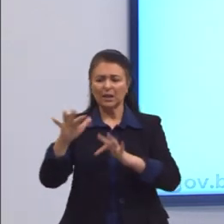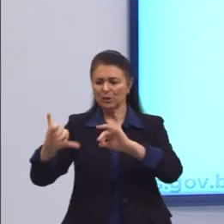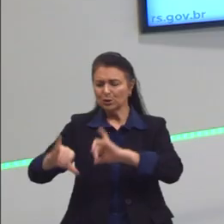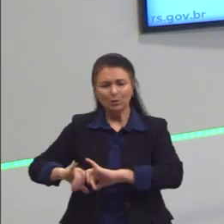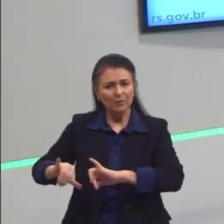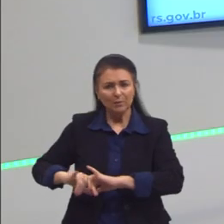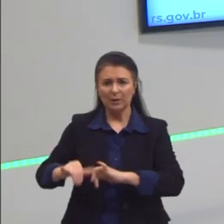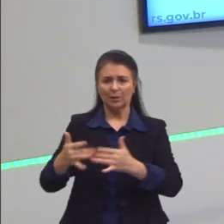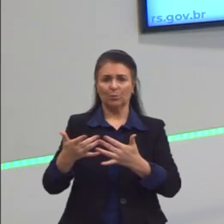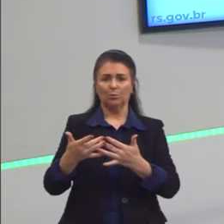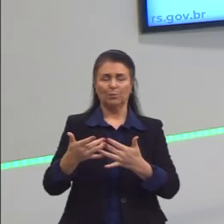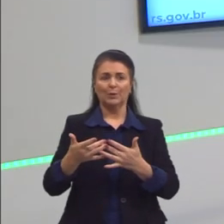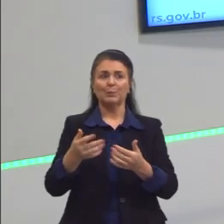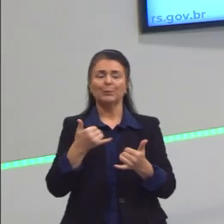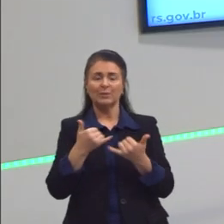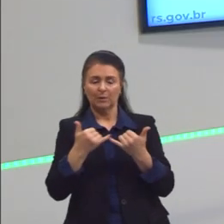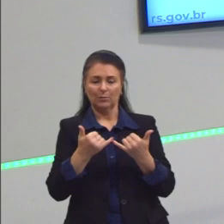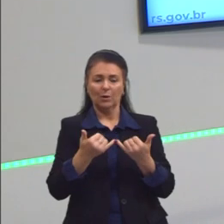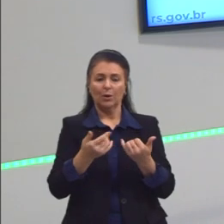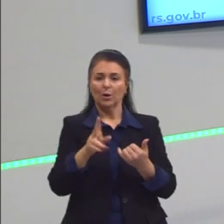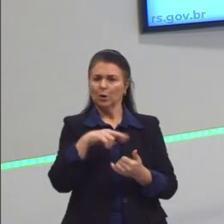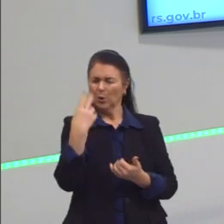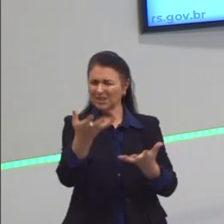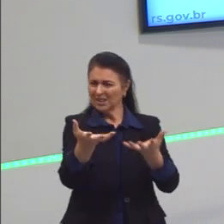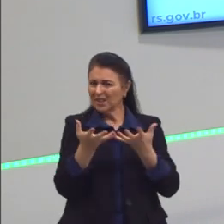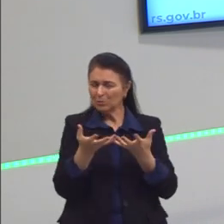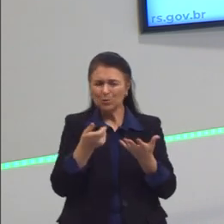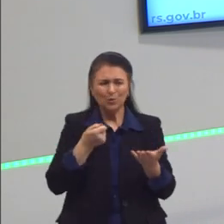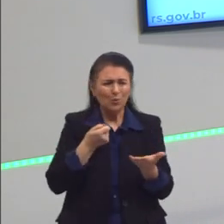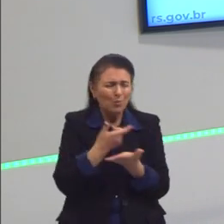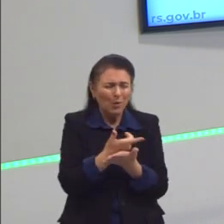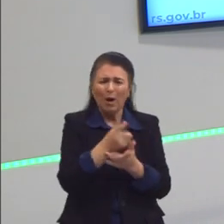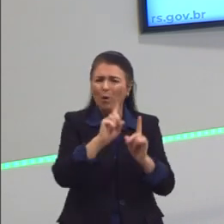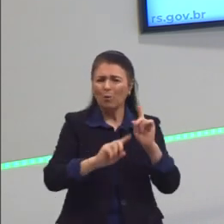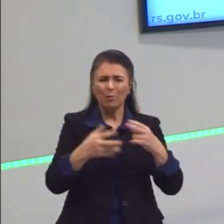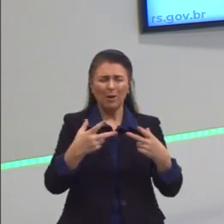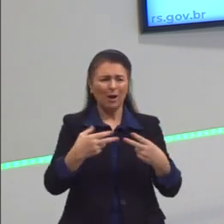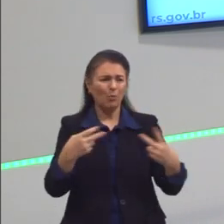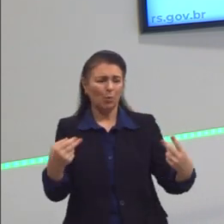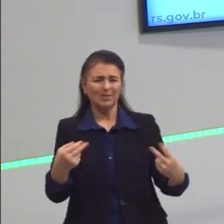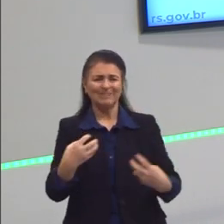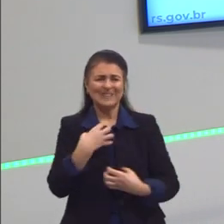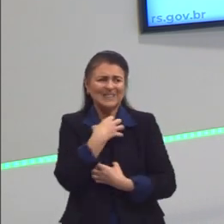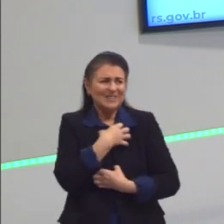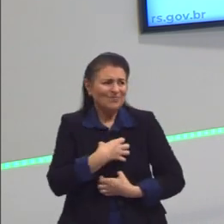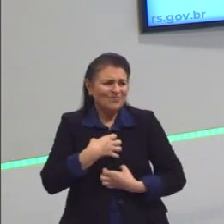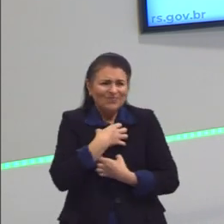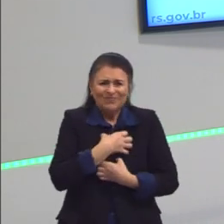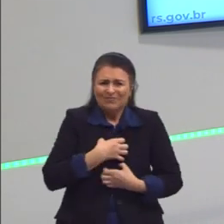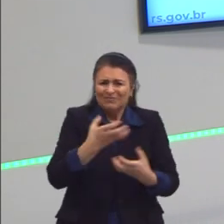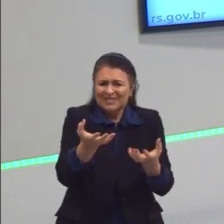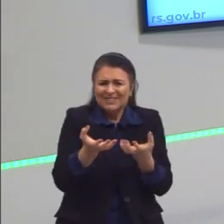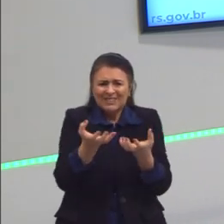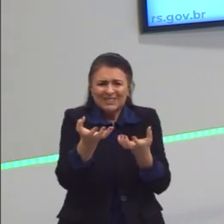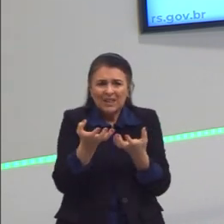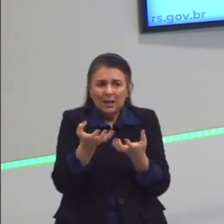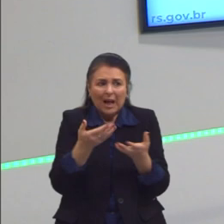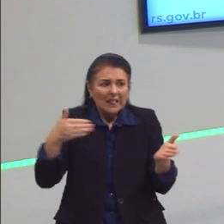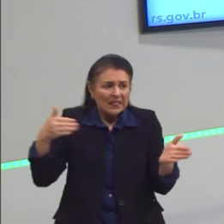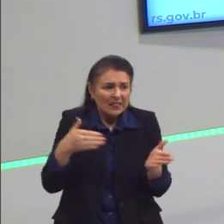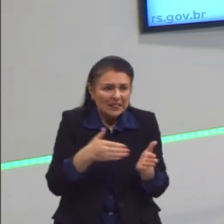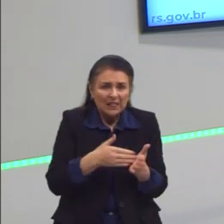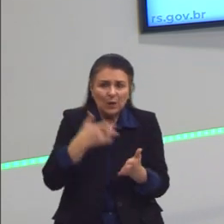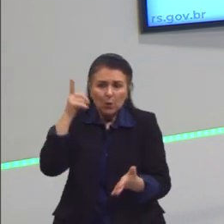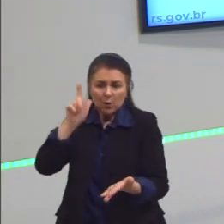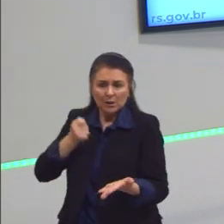comprar algo, isso nos dá uma angústia. Isso nos deixa preocupados até nós comprarmos